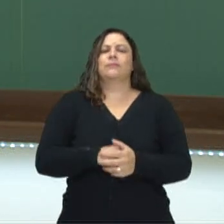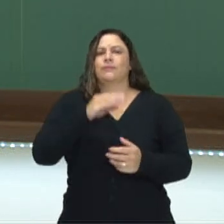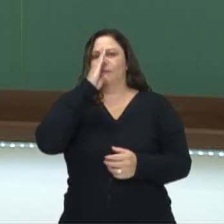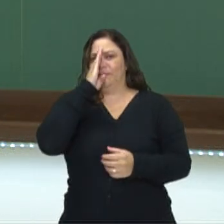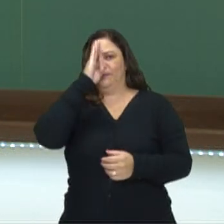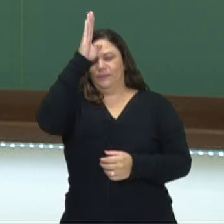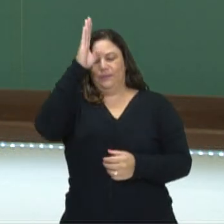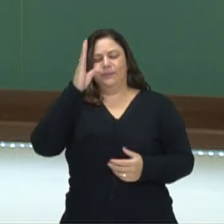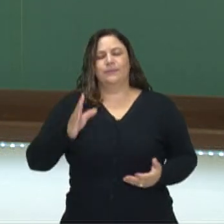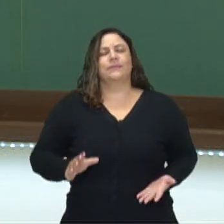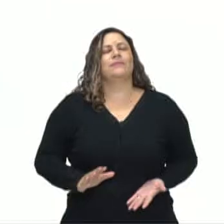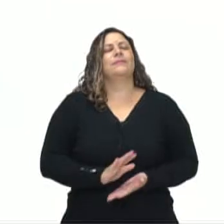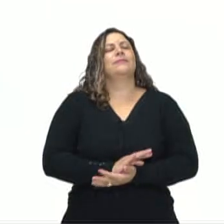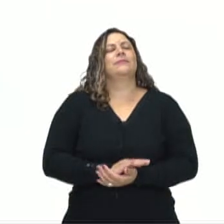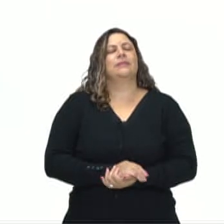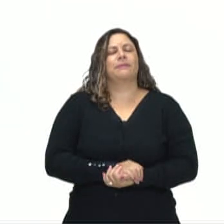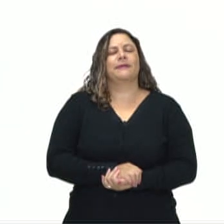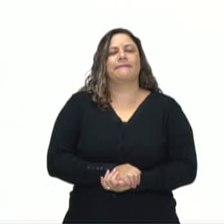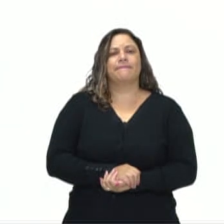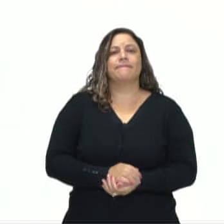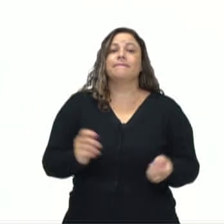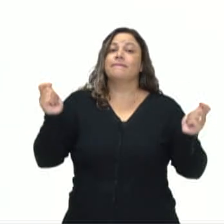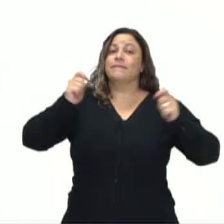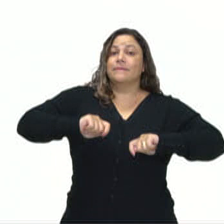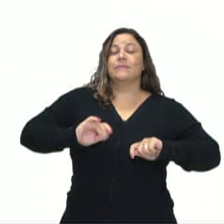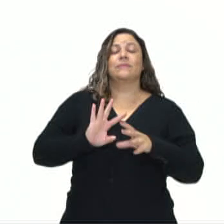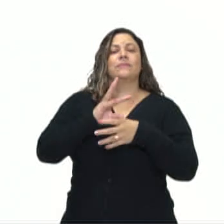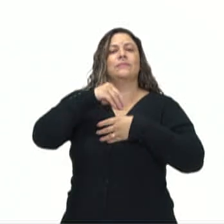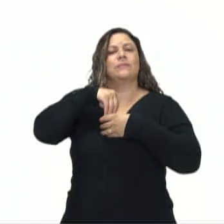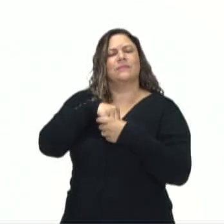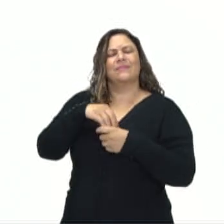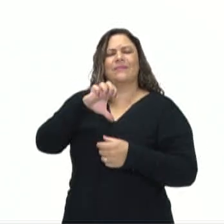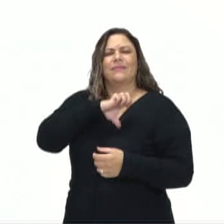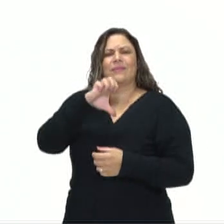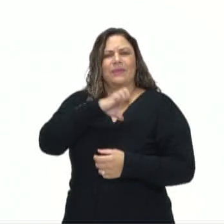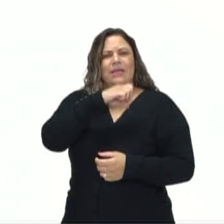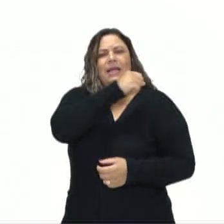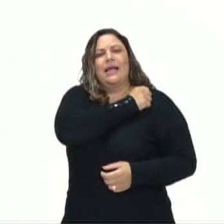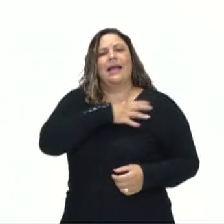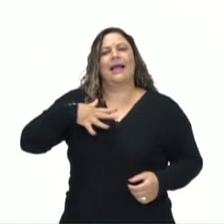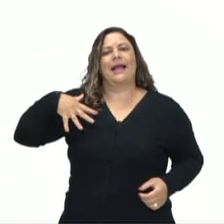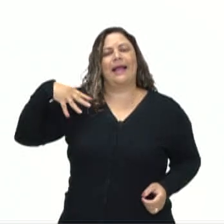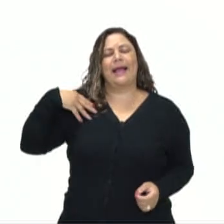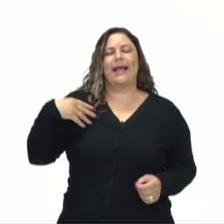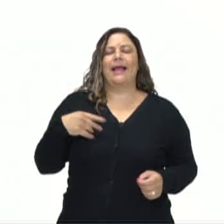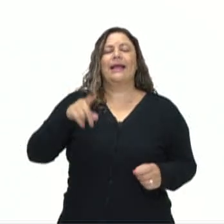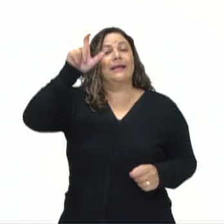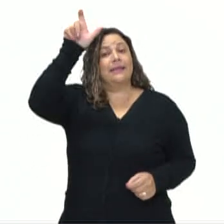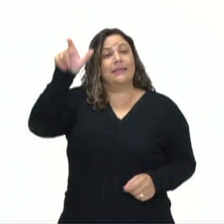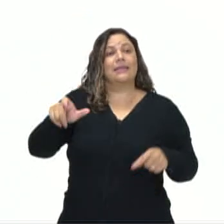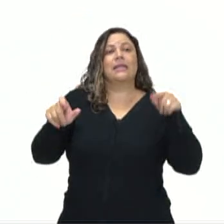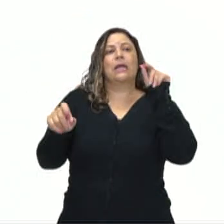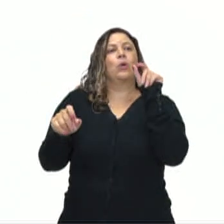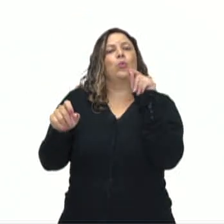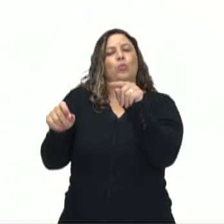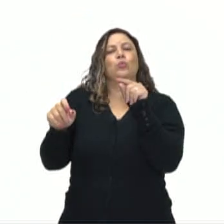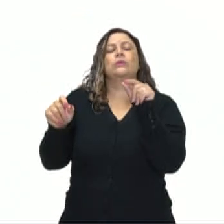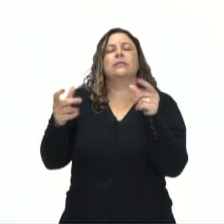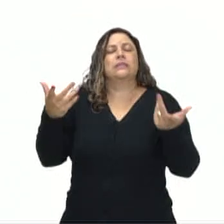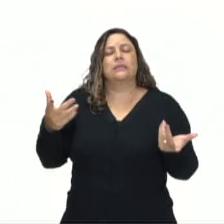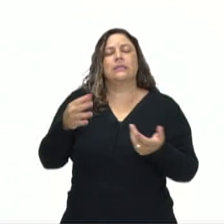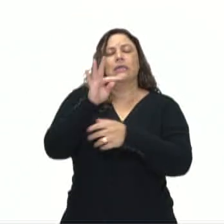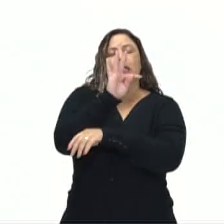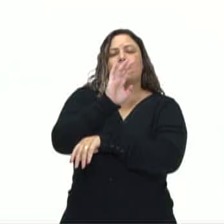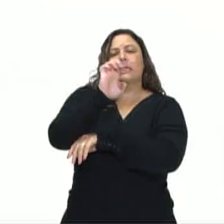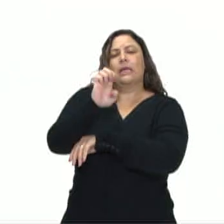filosóficas. A ética aristotélica é considerada uma ética teleológica. Teleológica em que sentido?